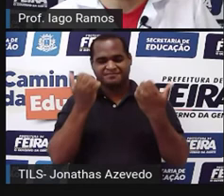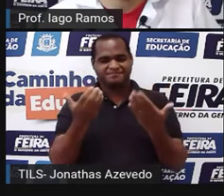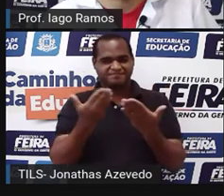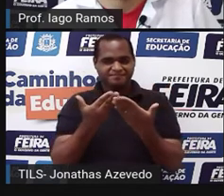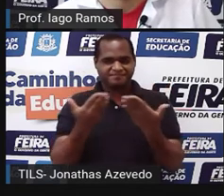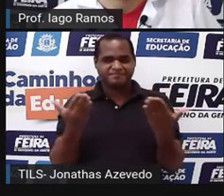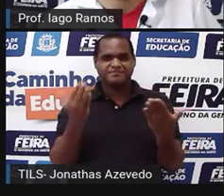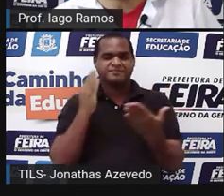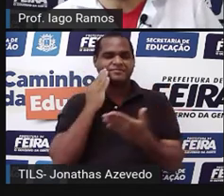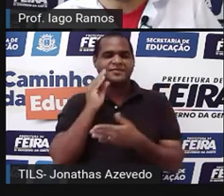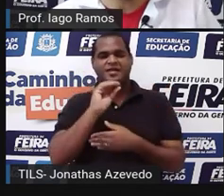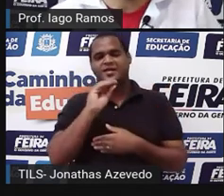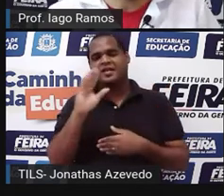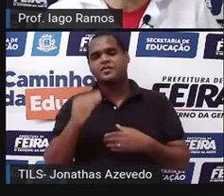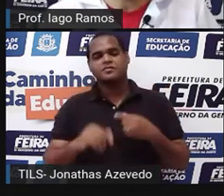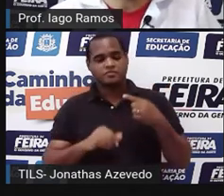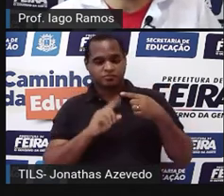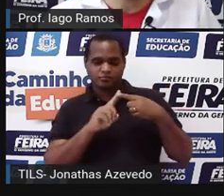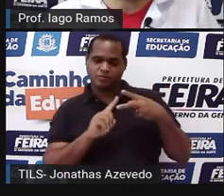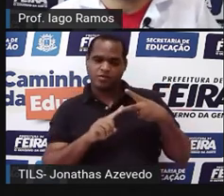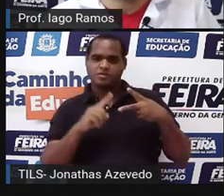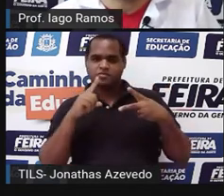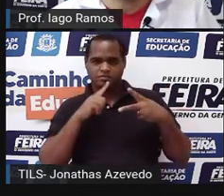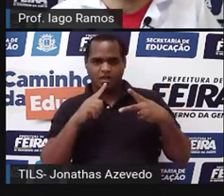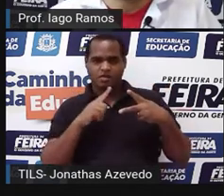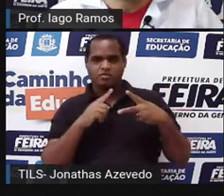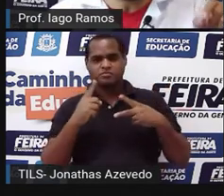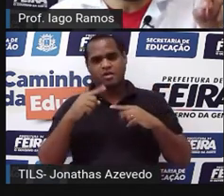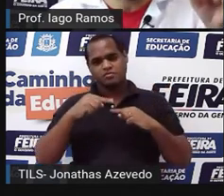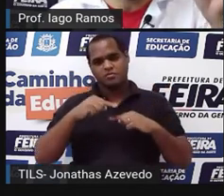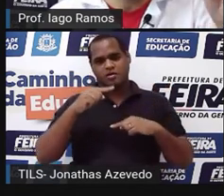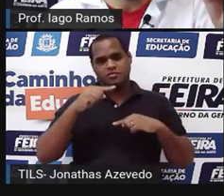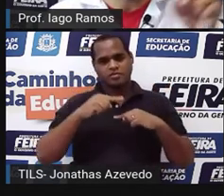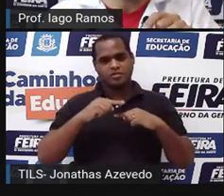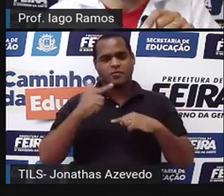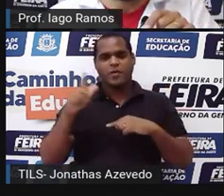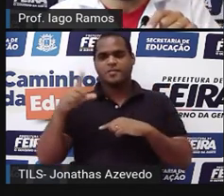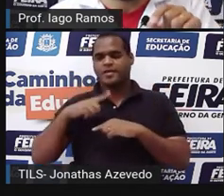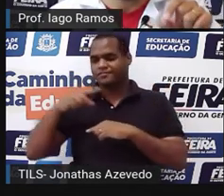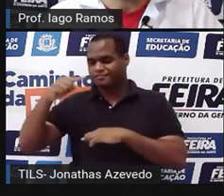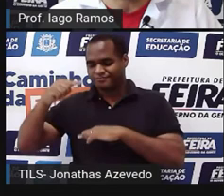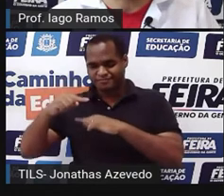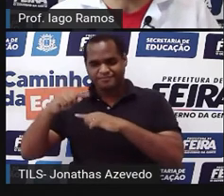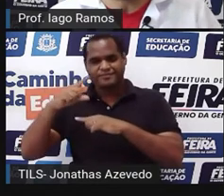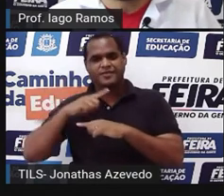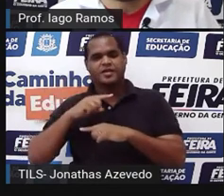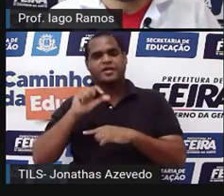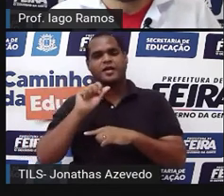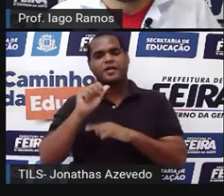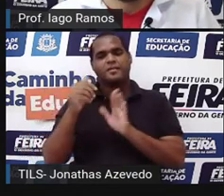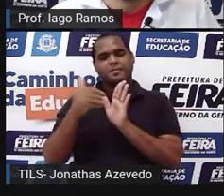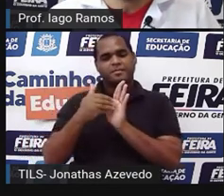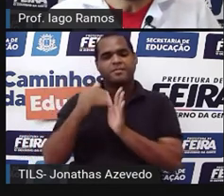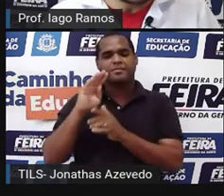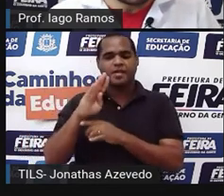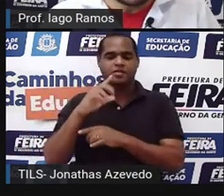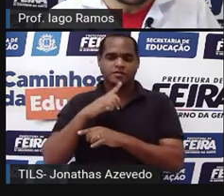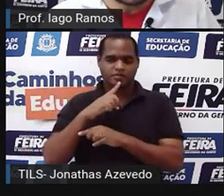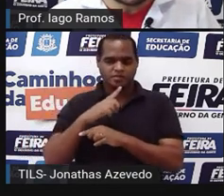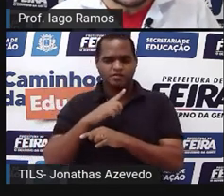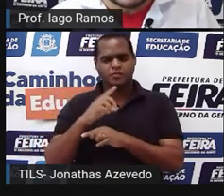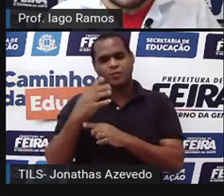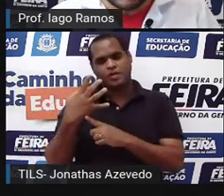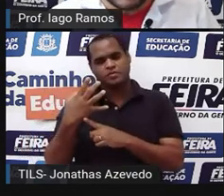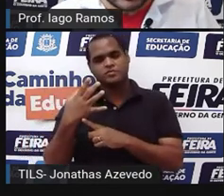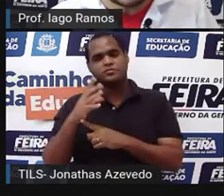dois triângulos ali. Um menor e um maior. Então, no menor de A até B é 4. No maior,